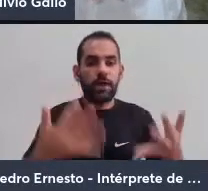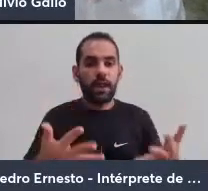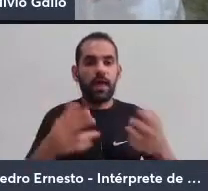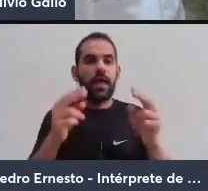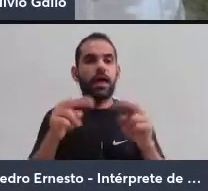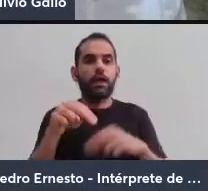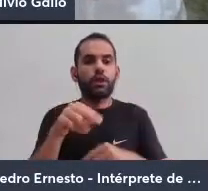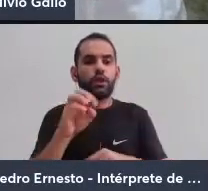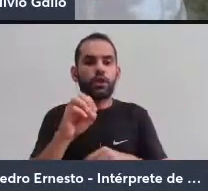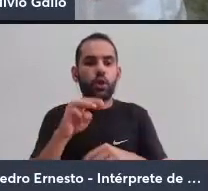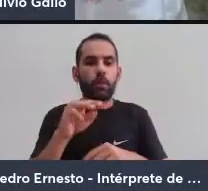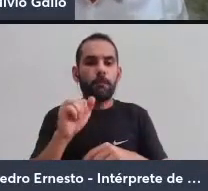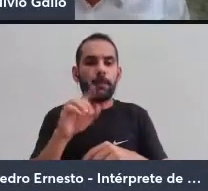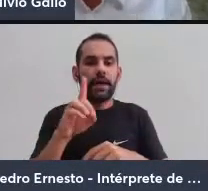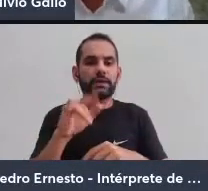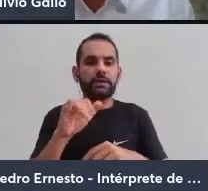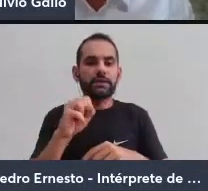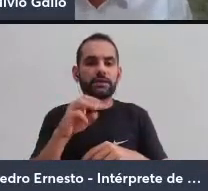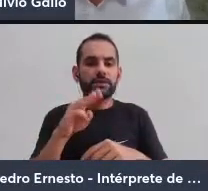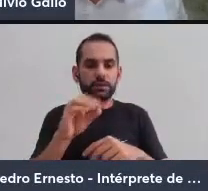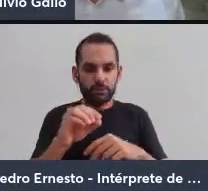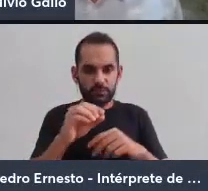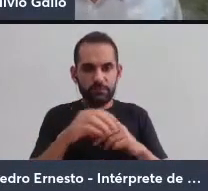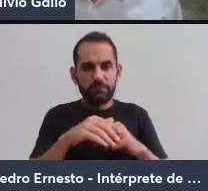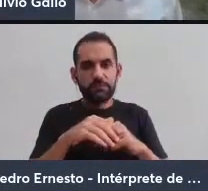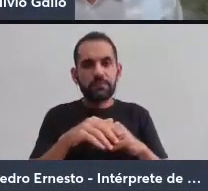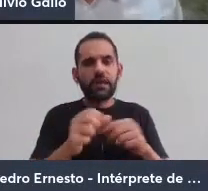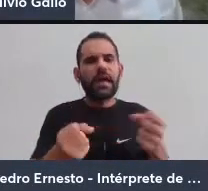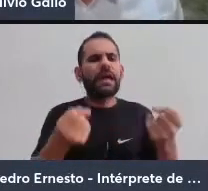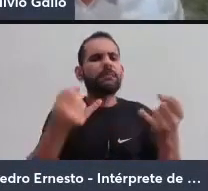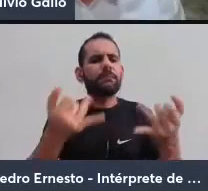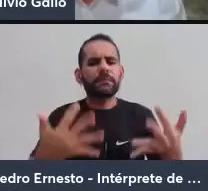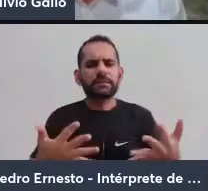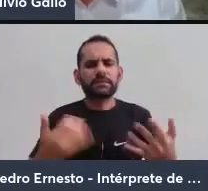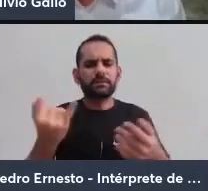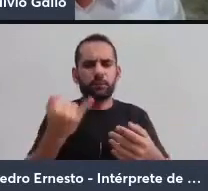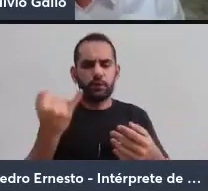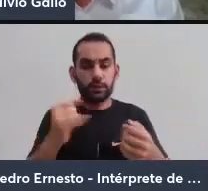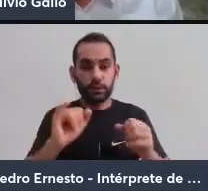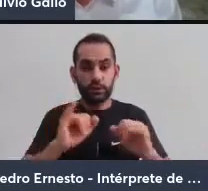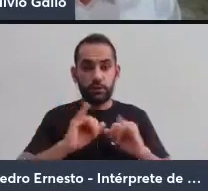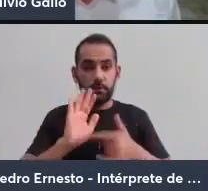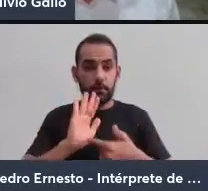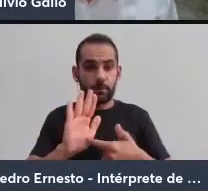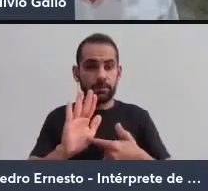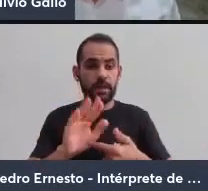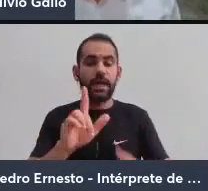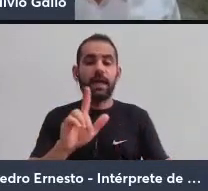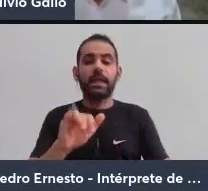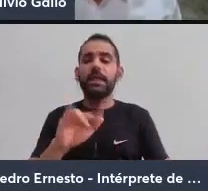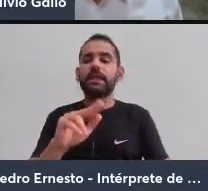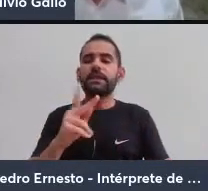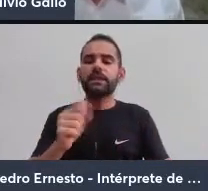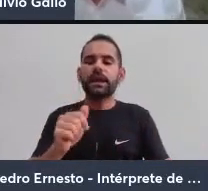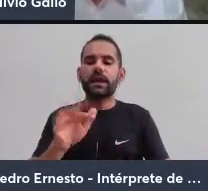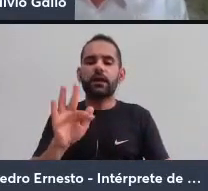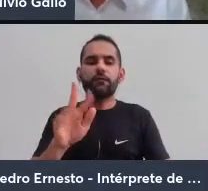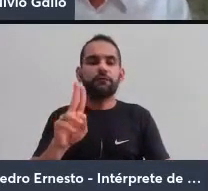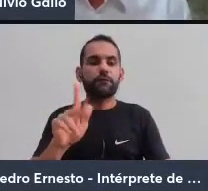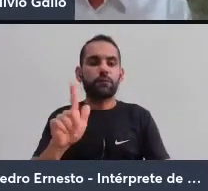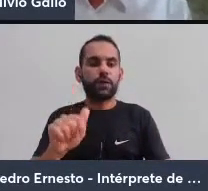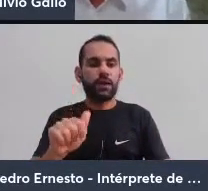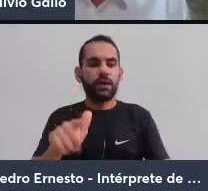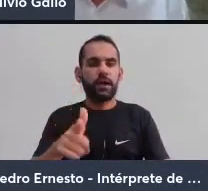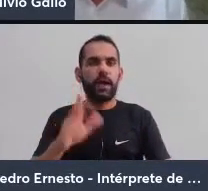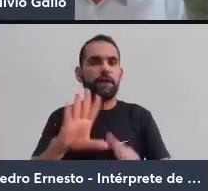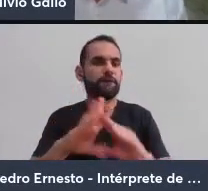nomadismo, o importante é destacar, então, que linhas de fuga se produzem em relação a esse processo